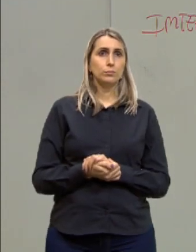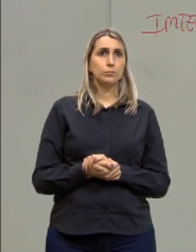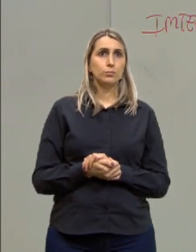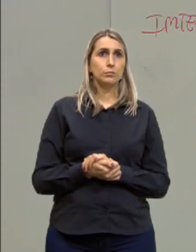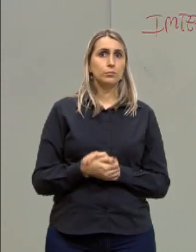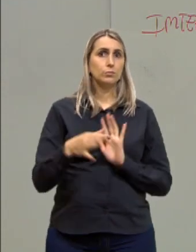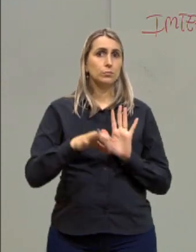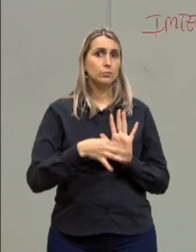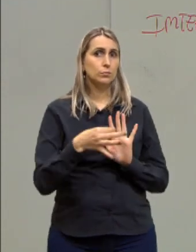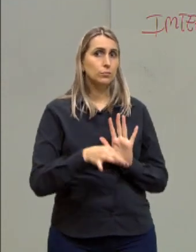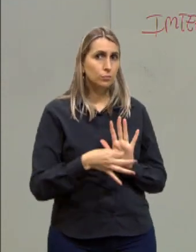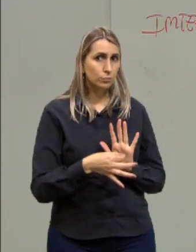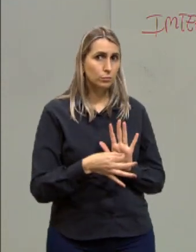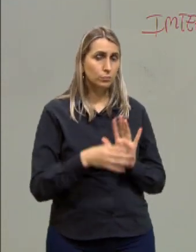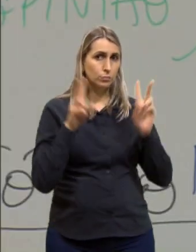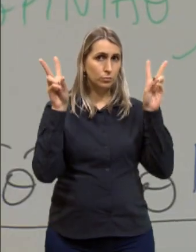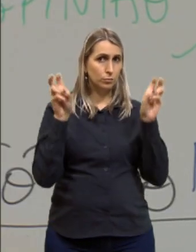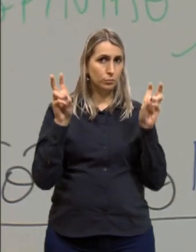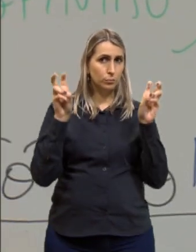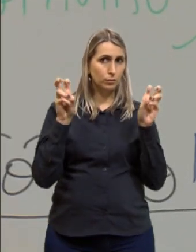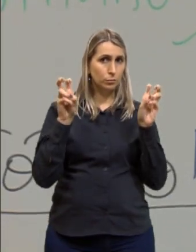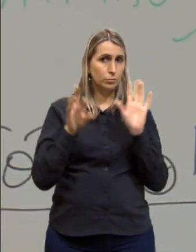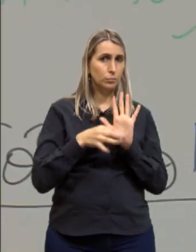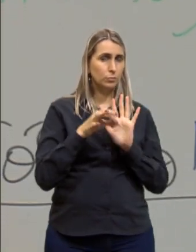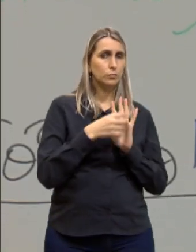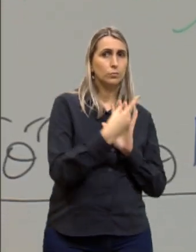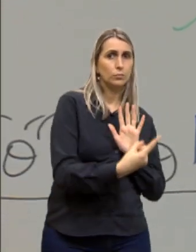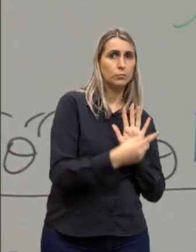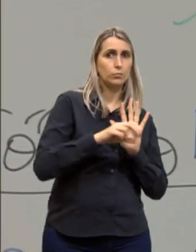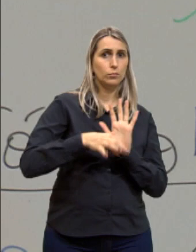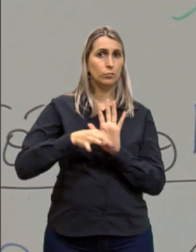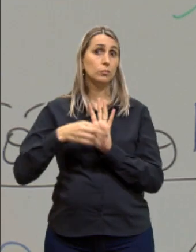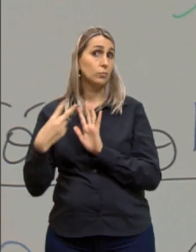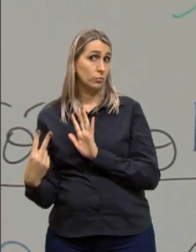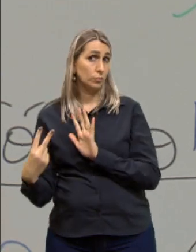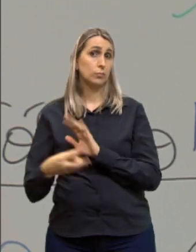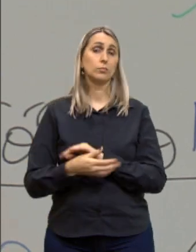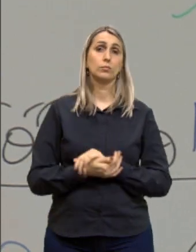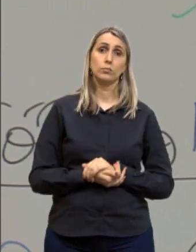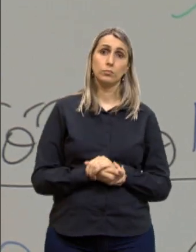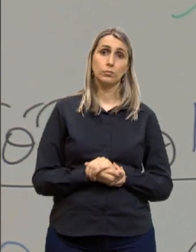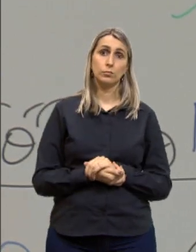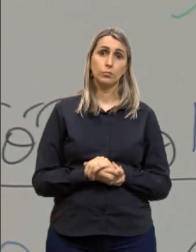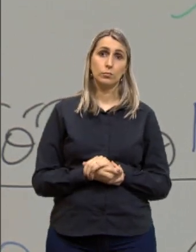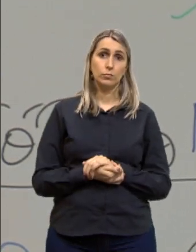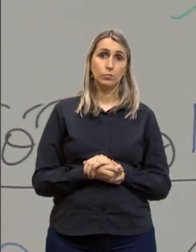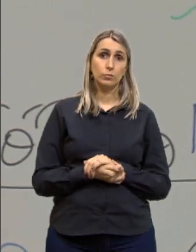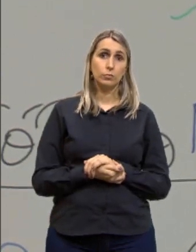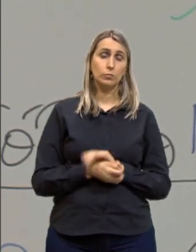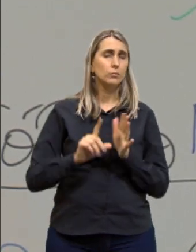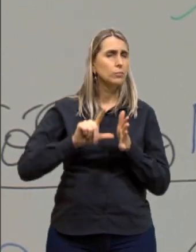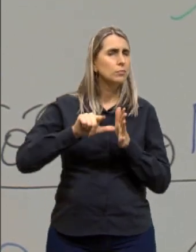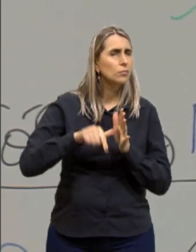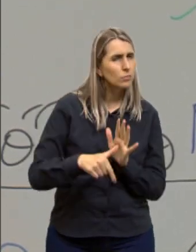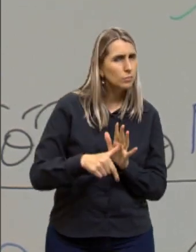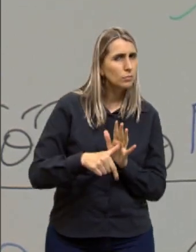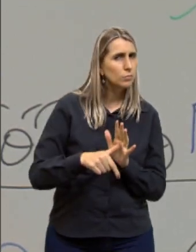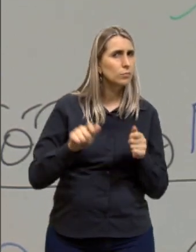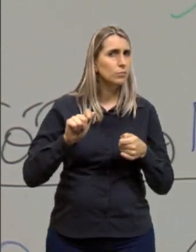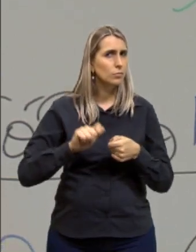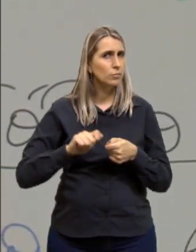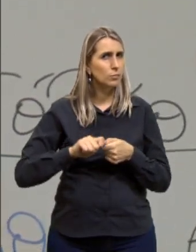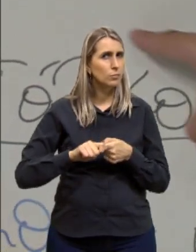trago a minha opinião sobre o tema e levanto um argumento 1 e um argumento 2, tá? Depois, o que que eu vou fazer?